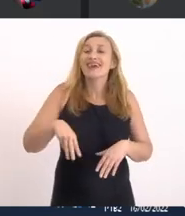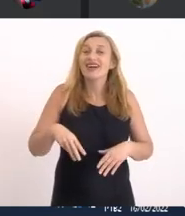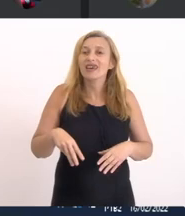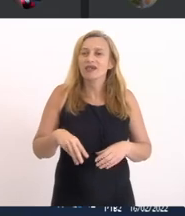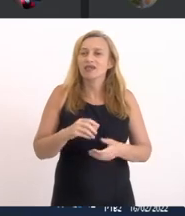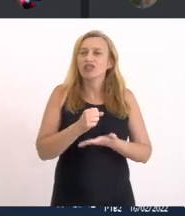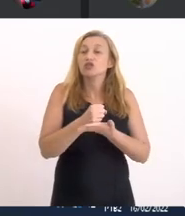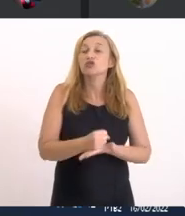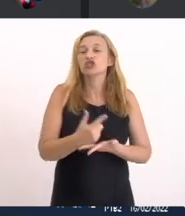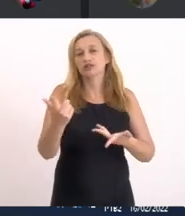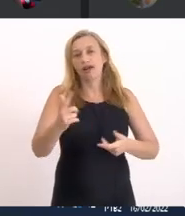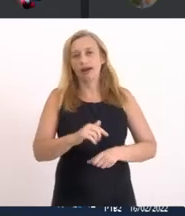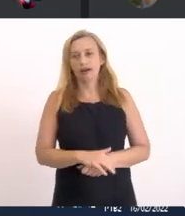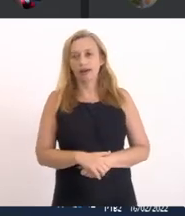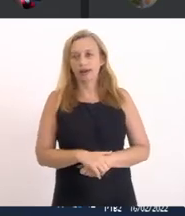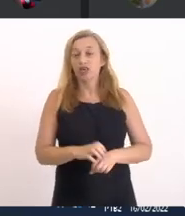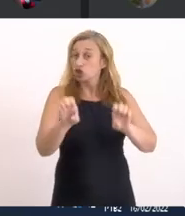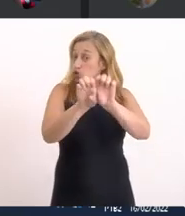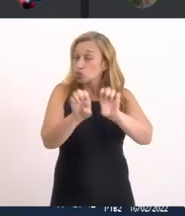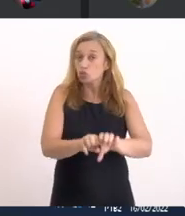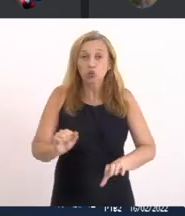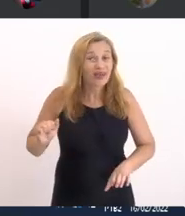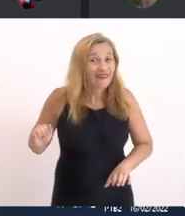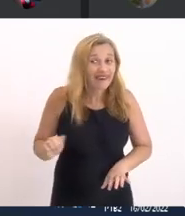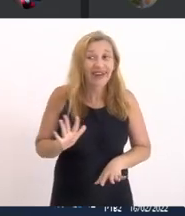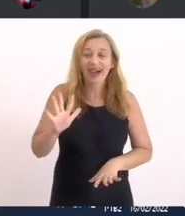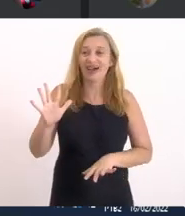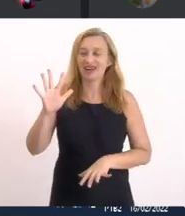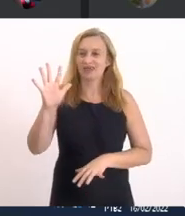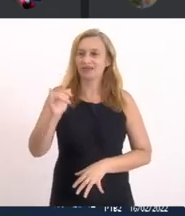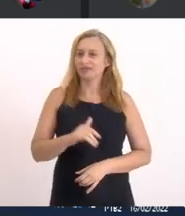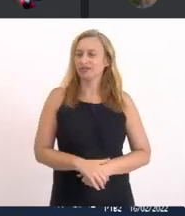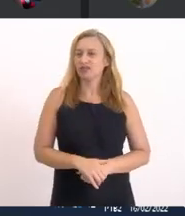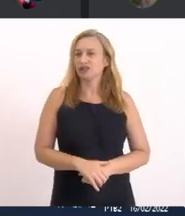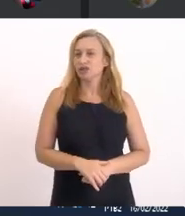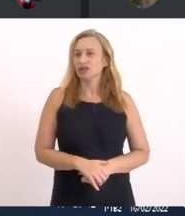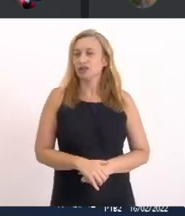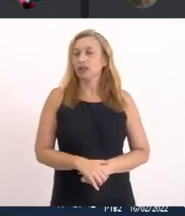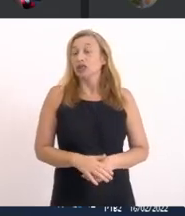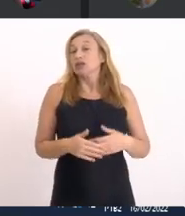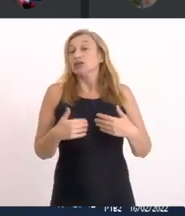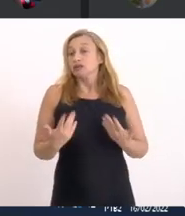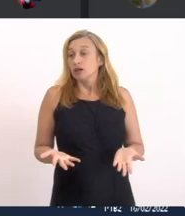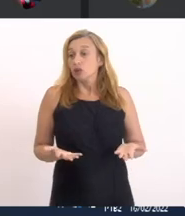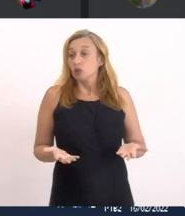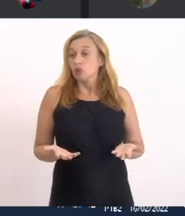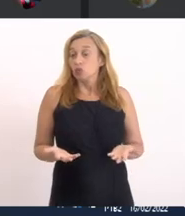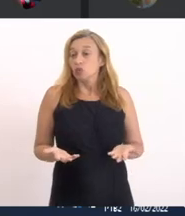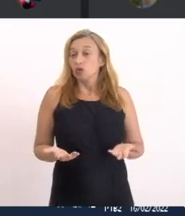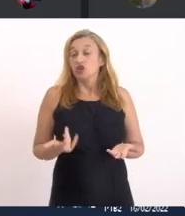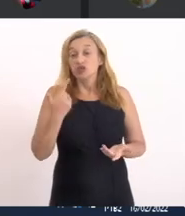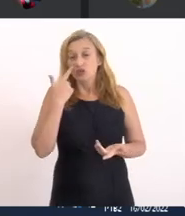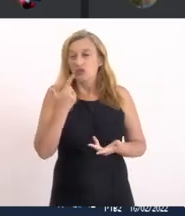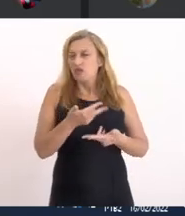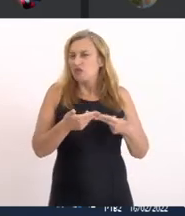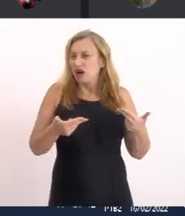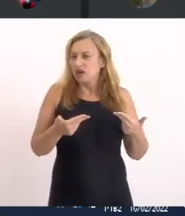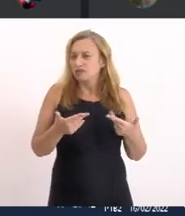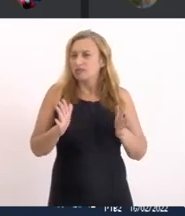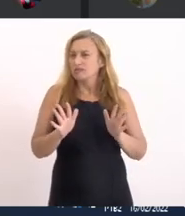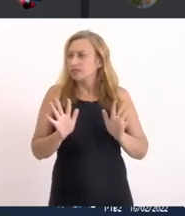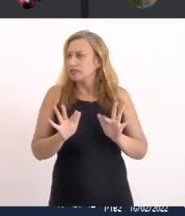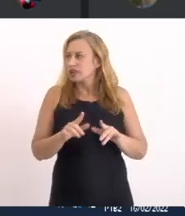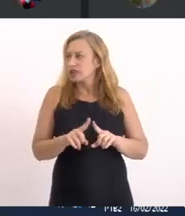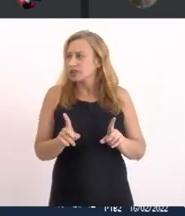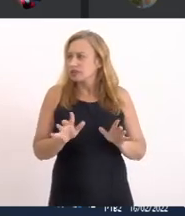Entendeu? Essa estrutura é cara De manutenção Não tem É o tal negócio A gente vê muita Mas enfim Eu